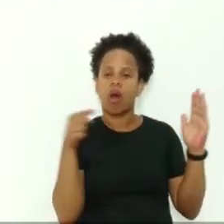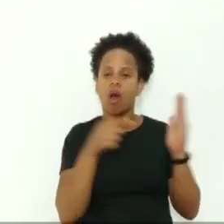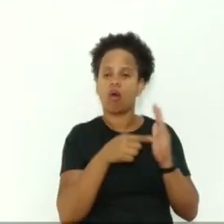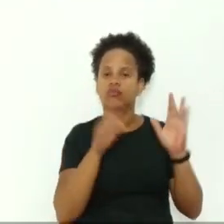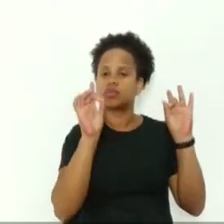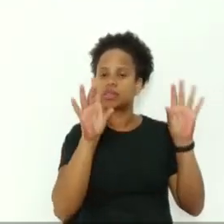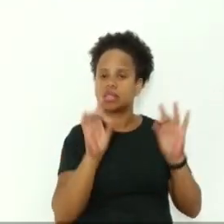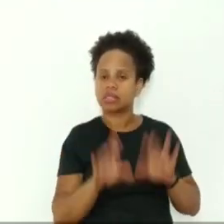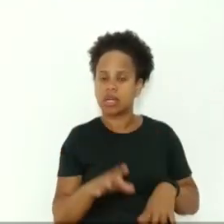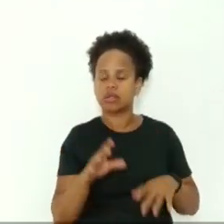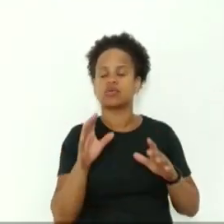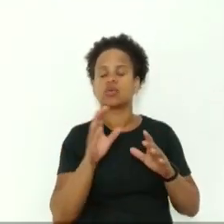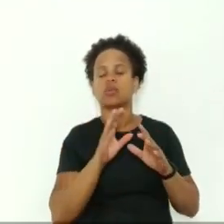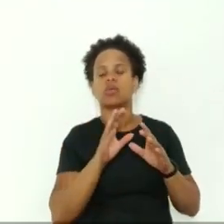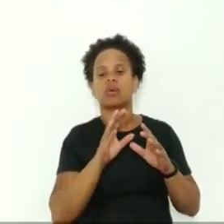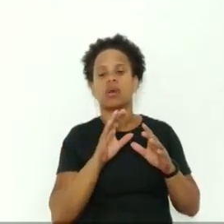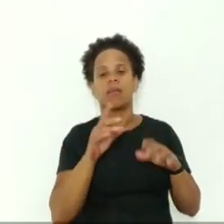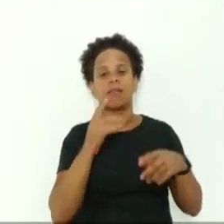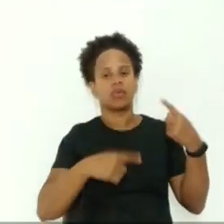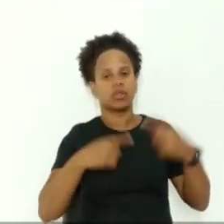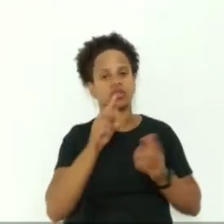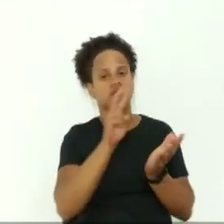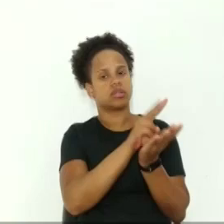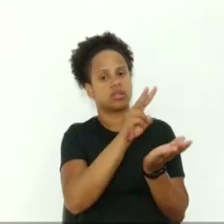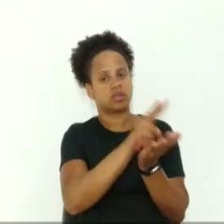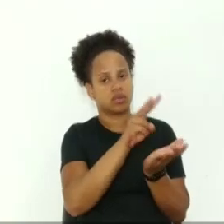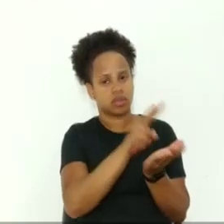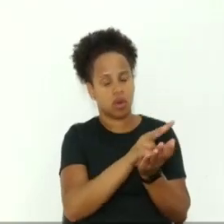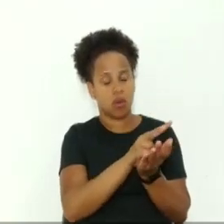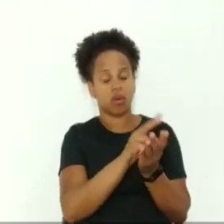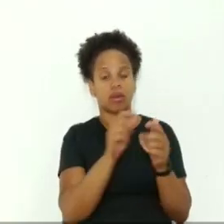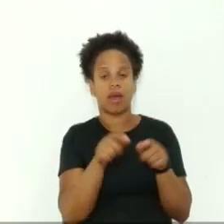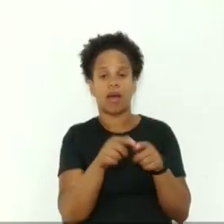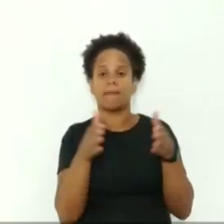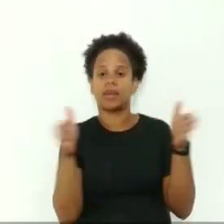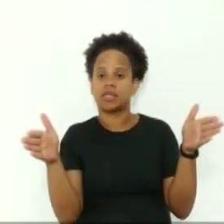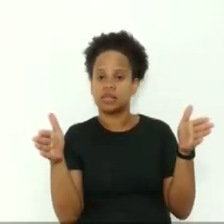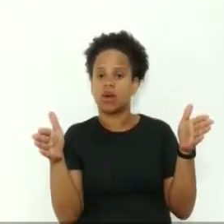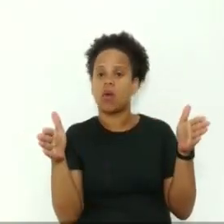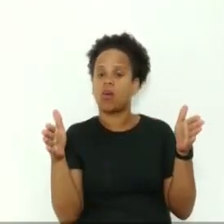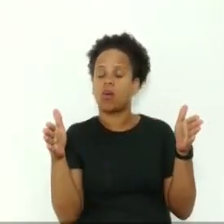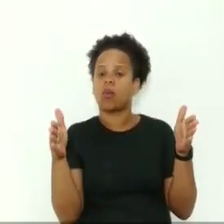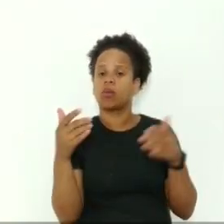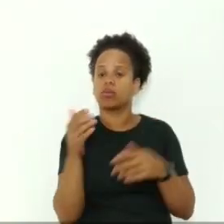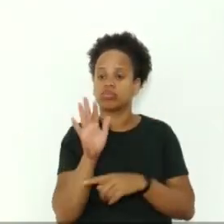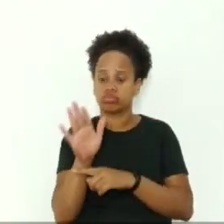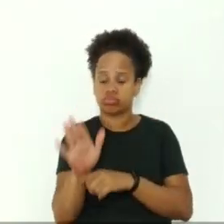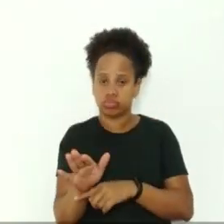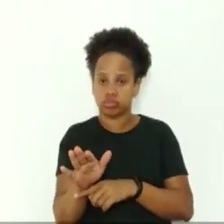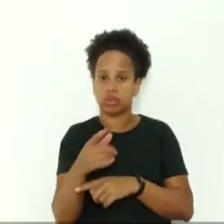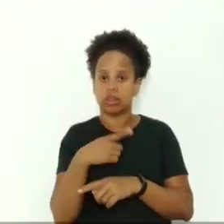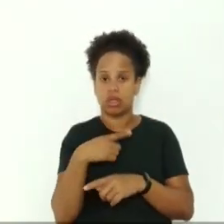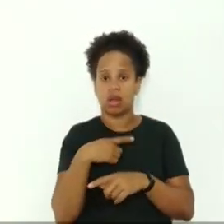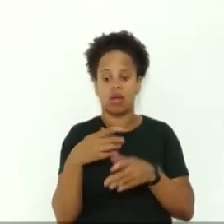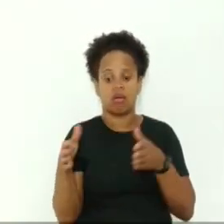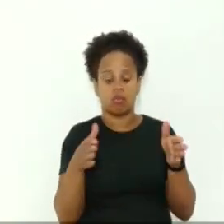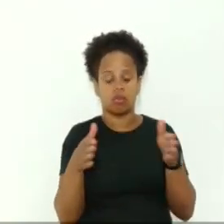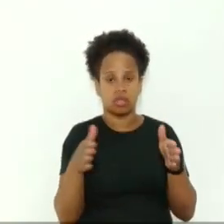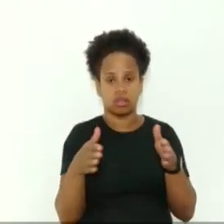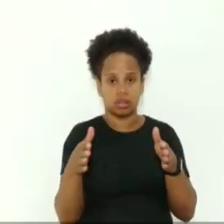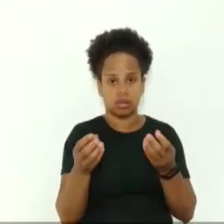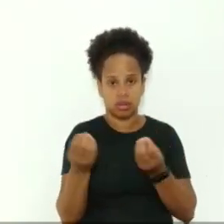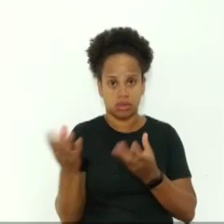política de assistência social, assim, a ampliação do benefício, tanto em prazo de concessão como em critério,